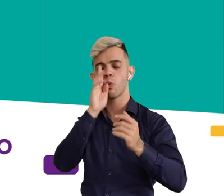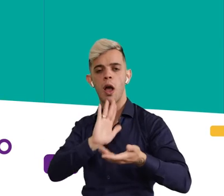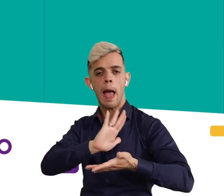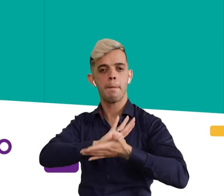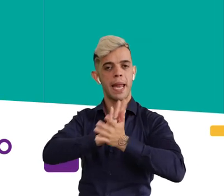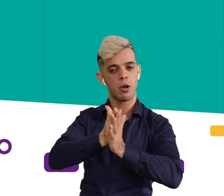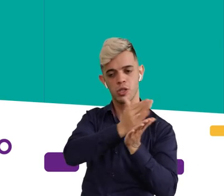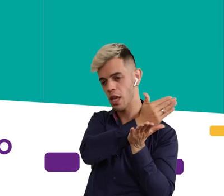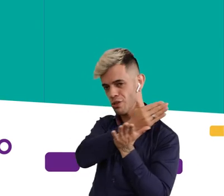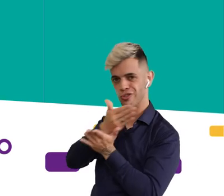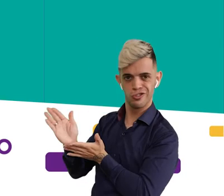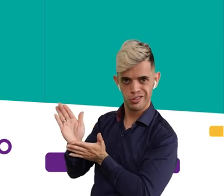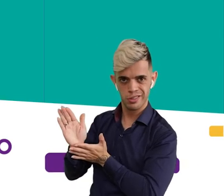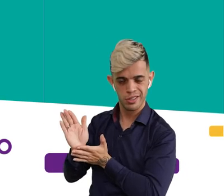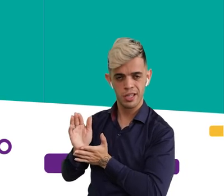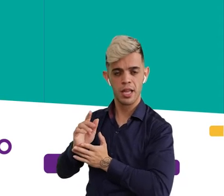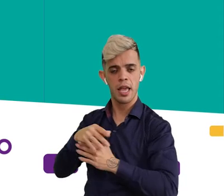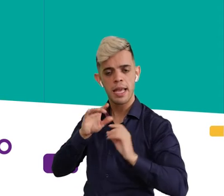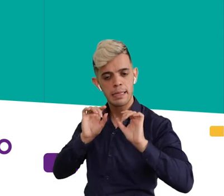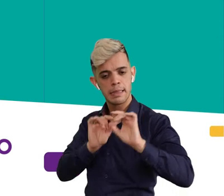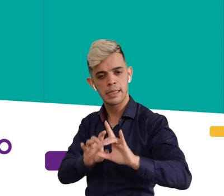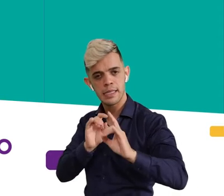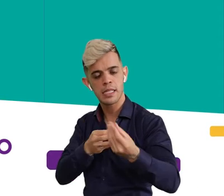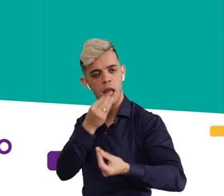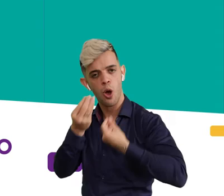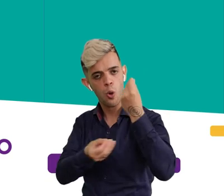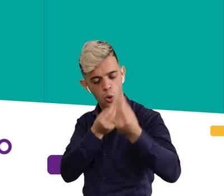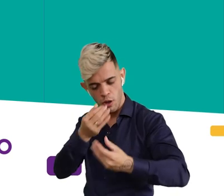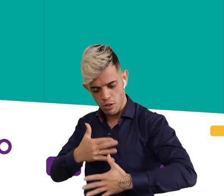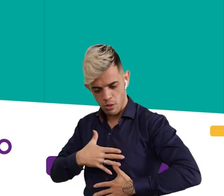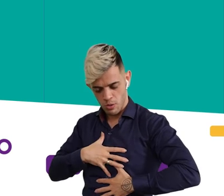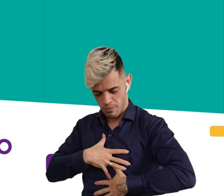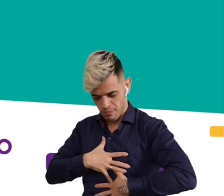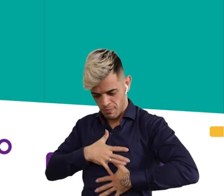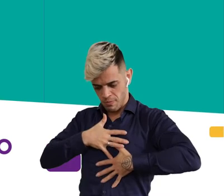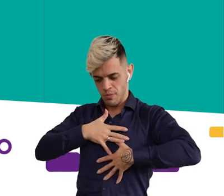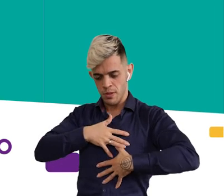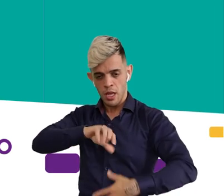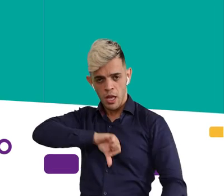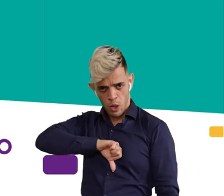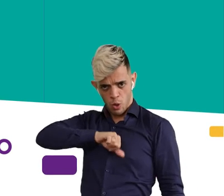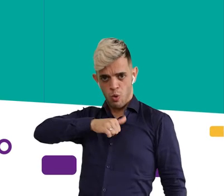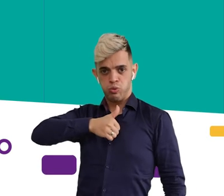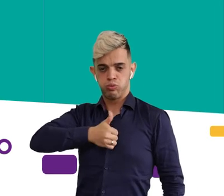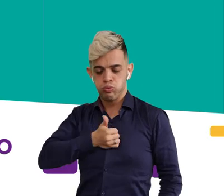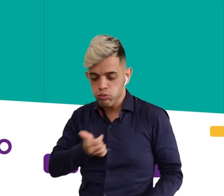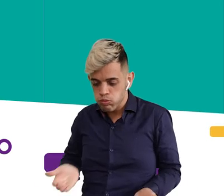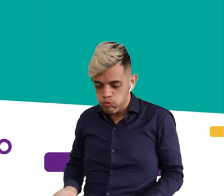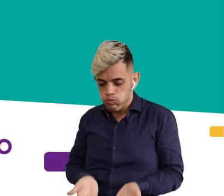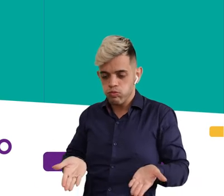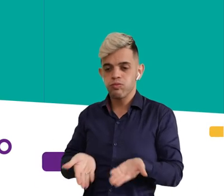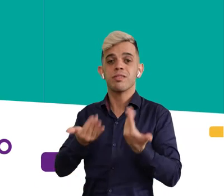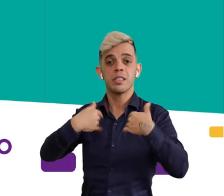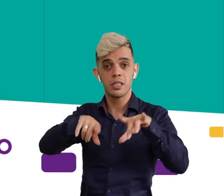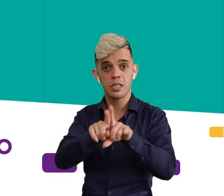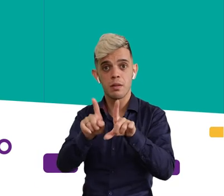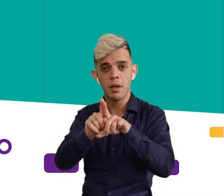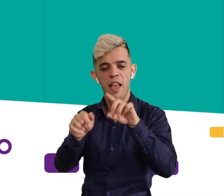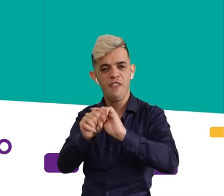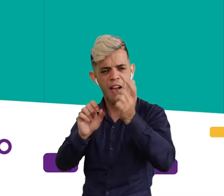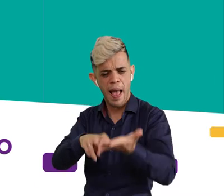o combate ao preconceito, ele ensina a resiliência, ele dá autoestima,